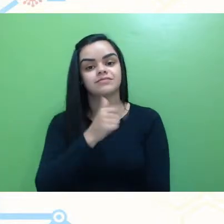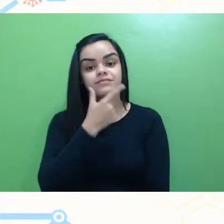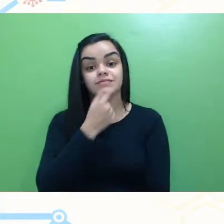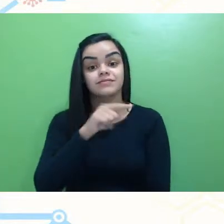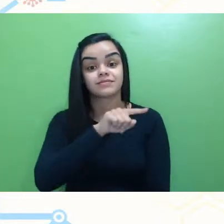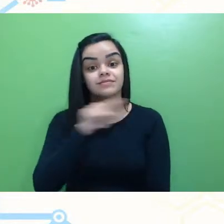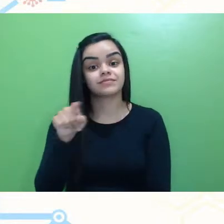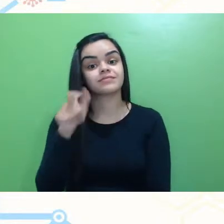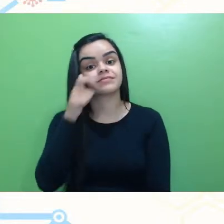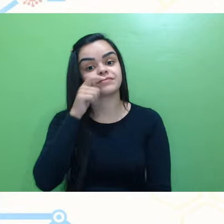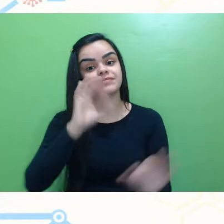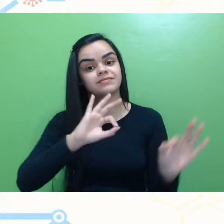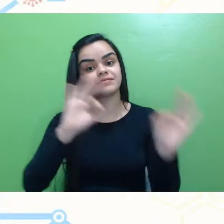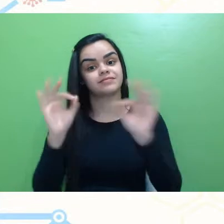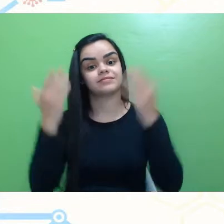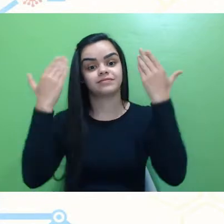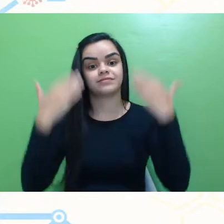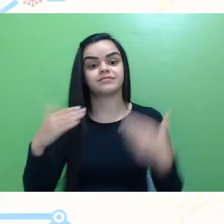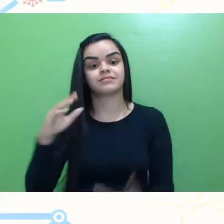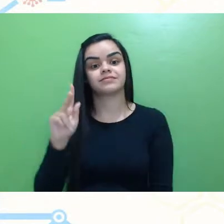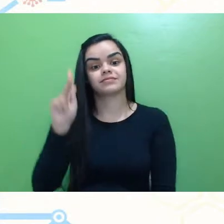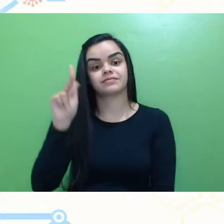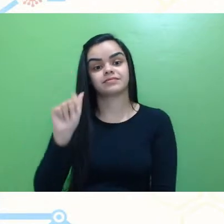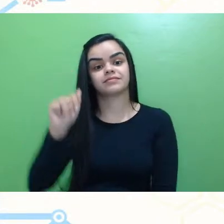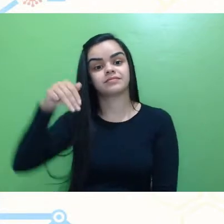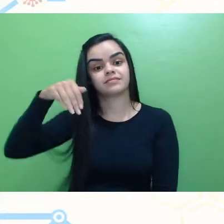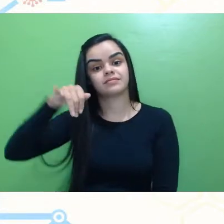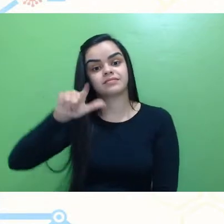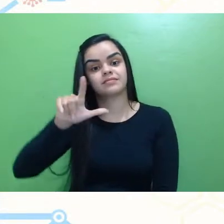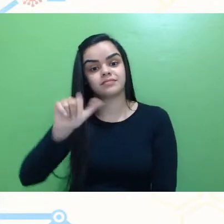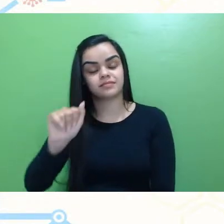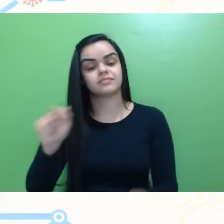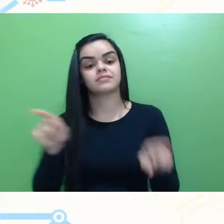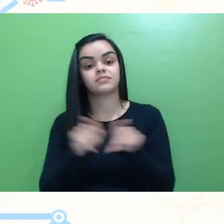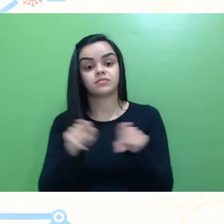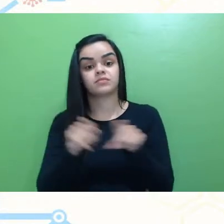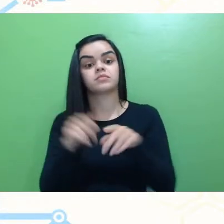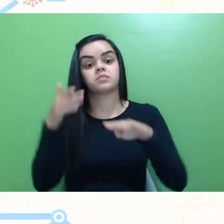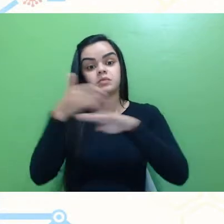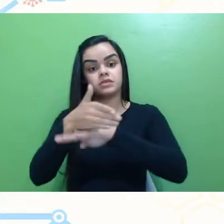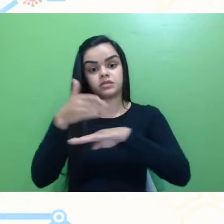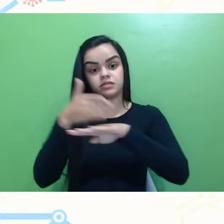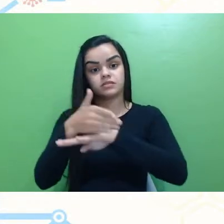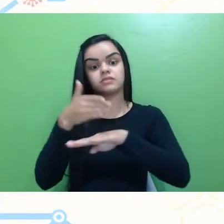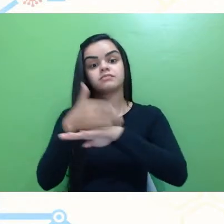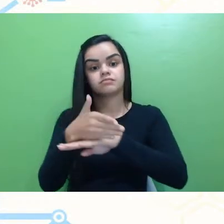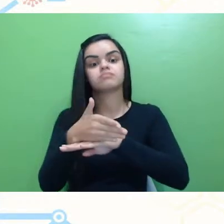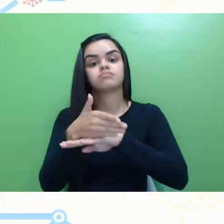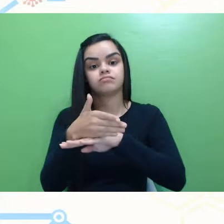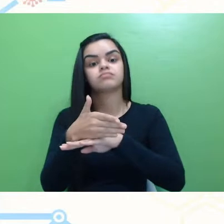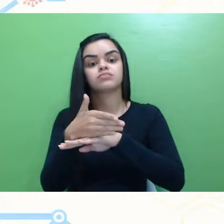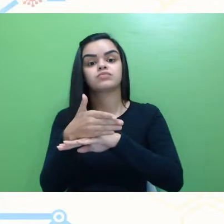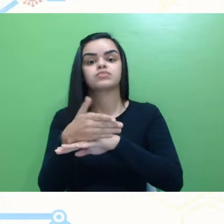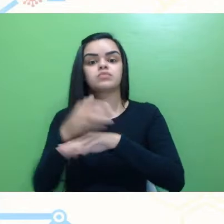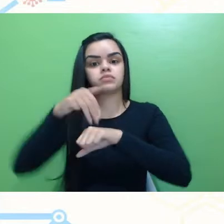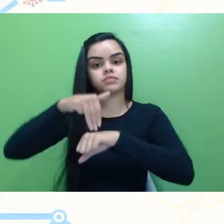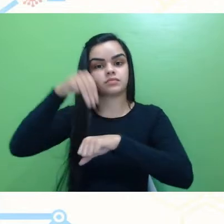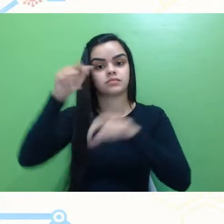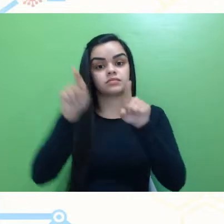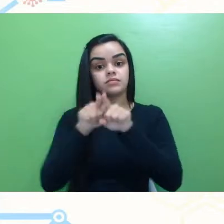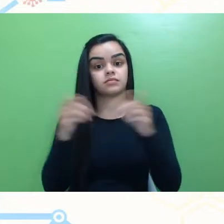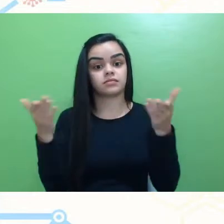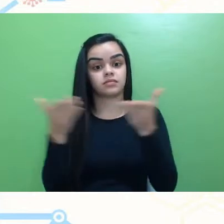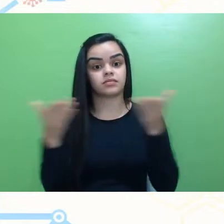Eu sou Camila Anzen, sou discente do Programa de Pós-Graduação em Ciência, Tecnologia e Sociedade, o PPG